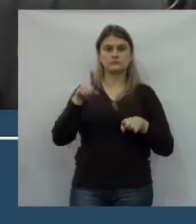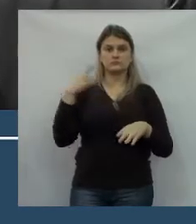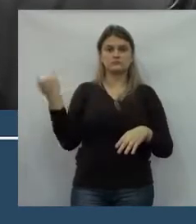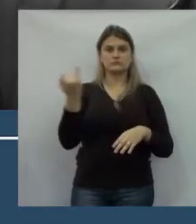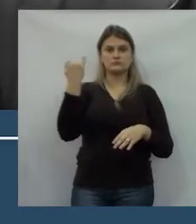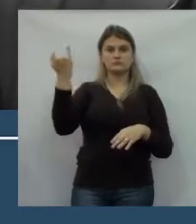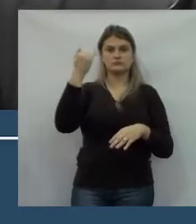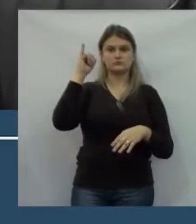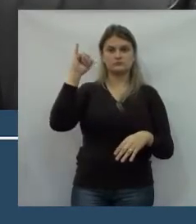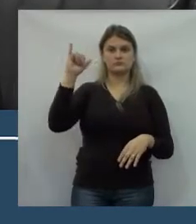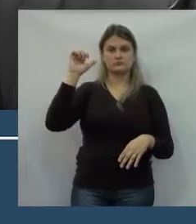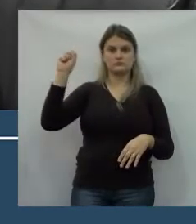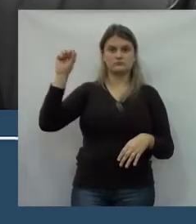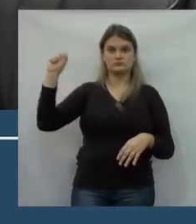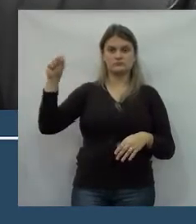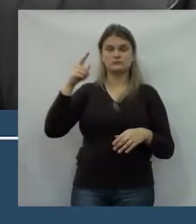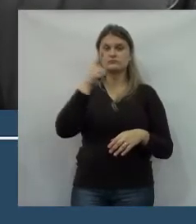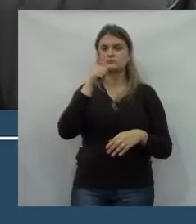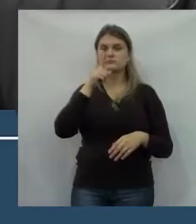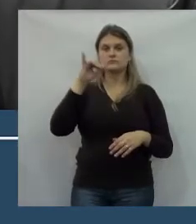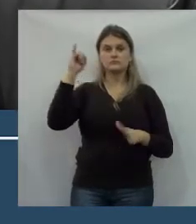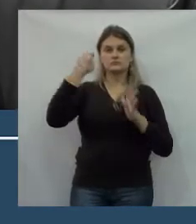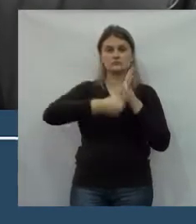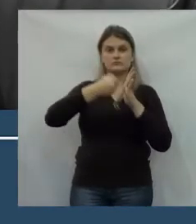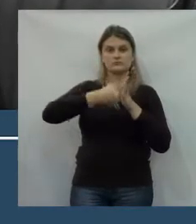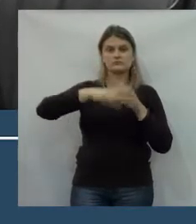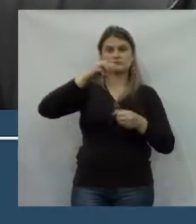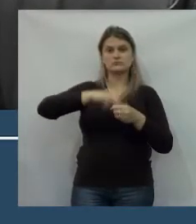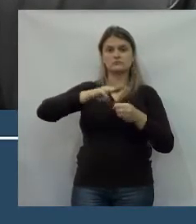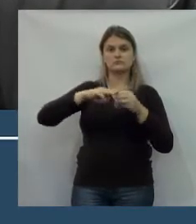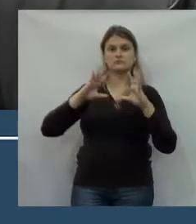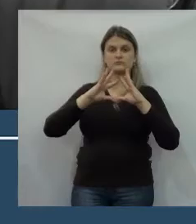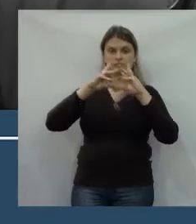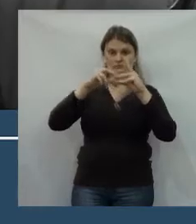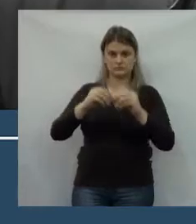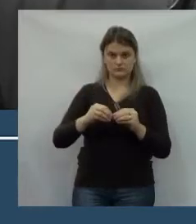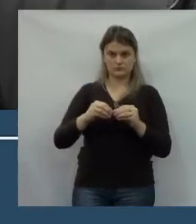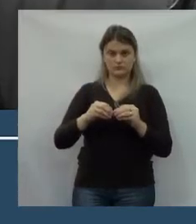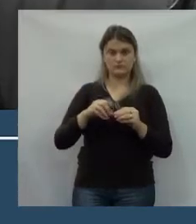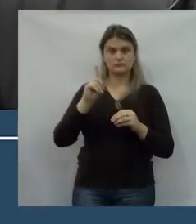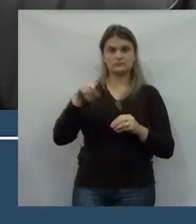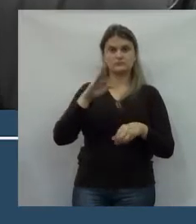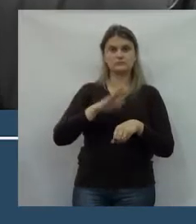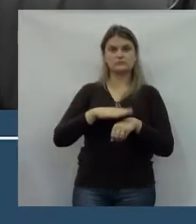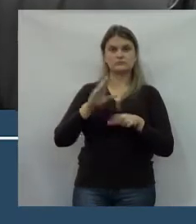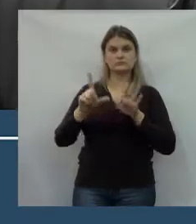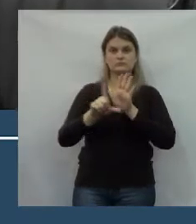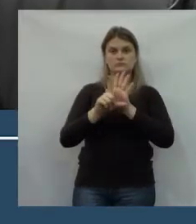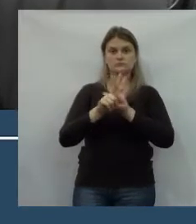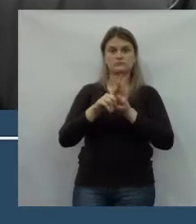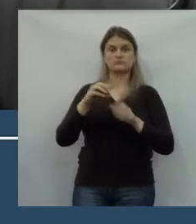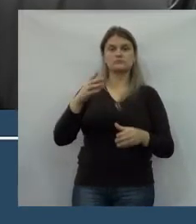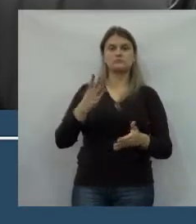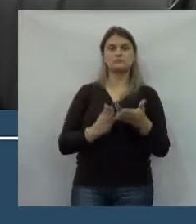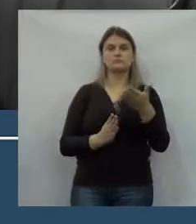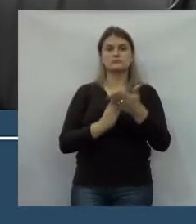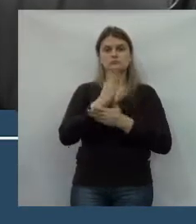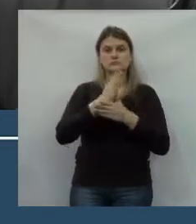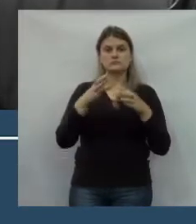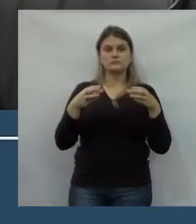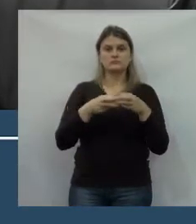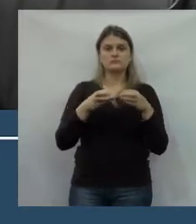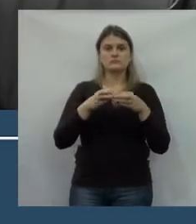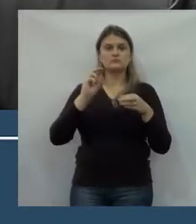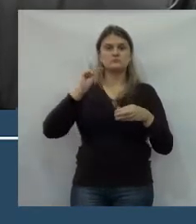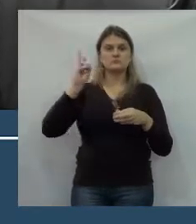importância até do ISS. O ISS é um imposto municipal, contudo, devido a uma lei aprovada por essa Câmara de